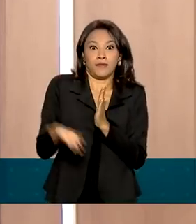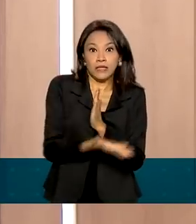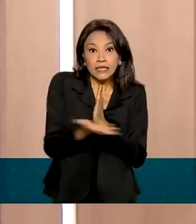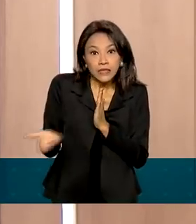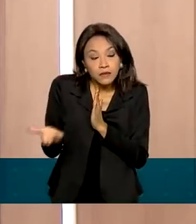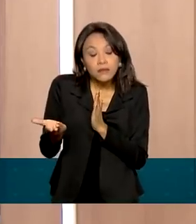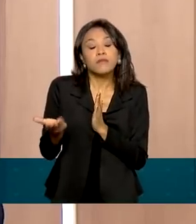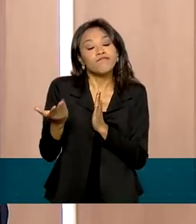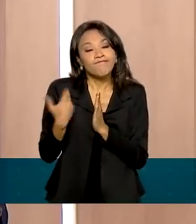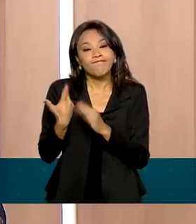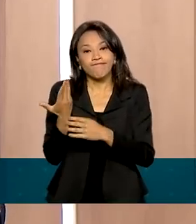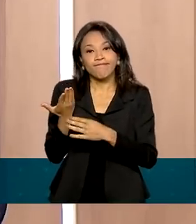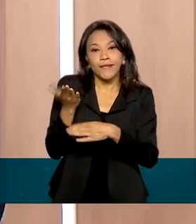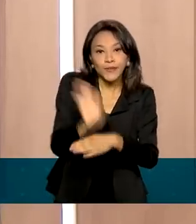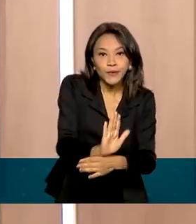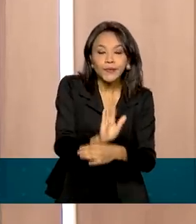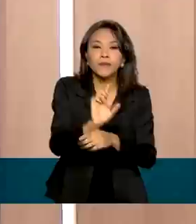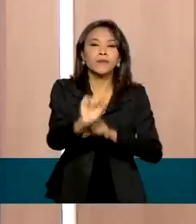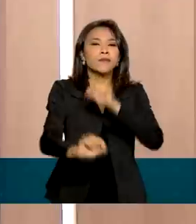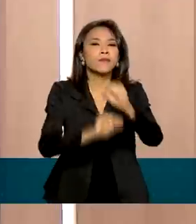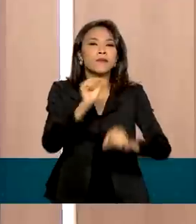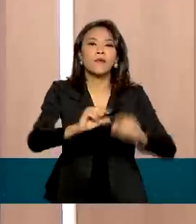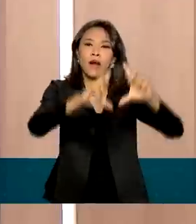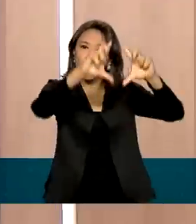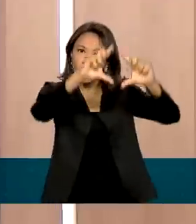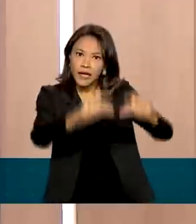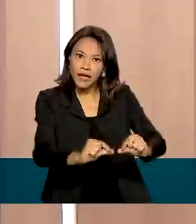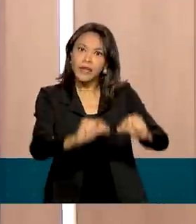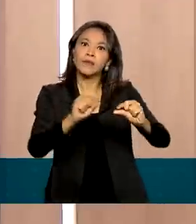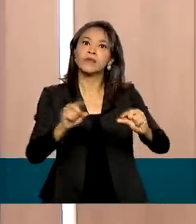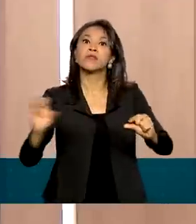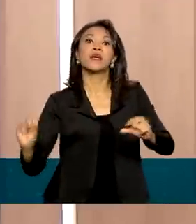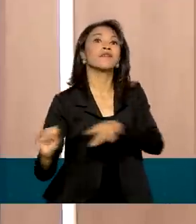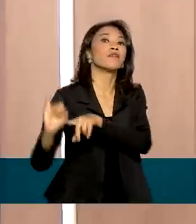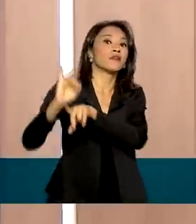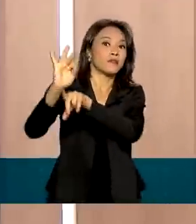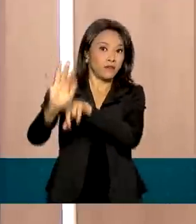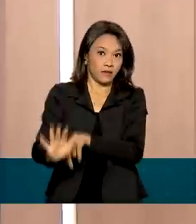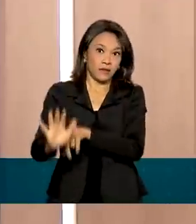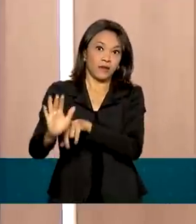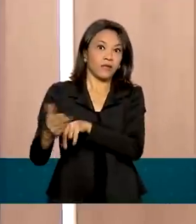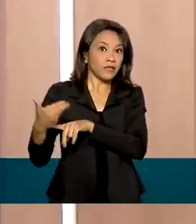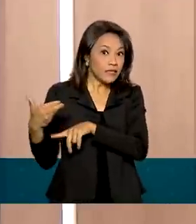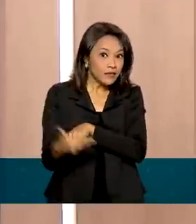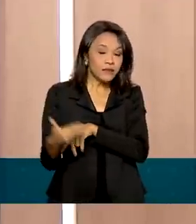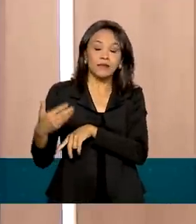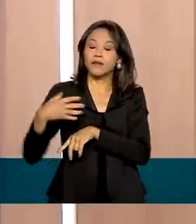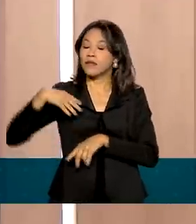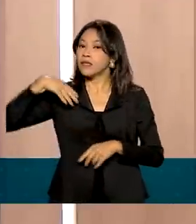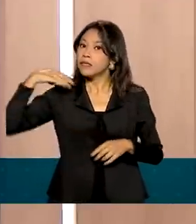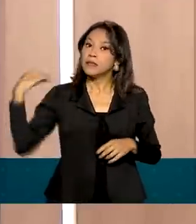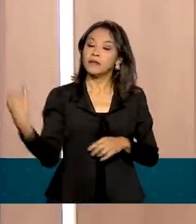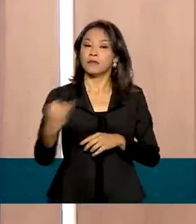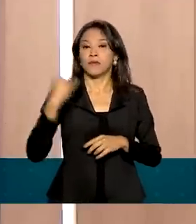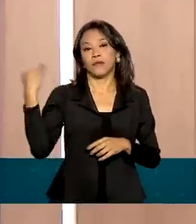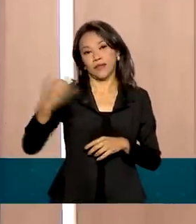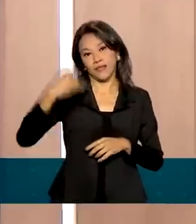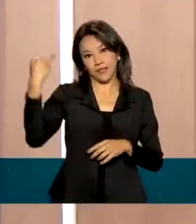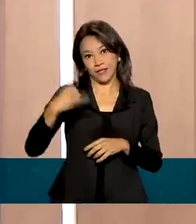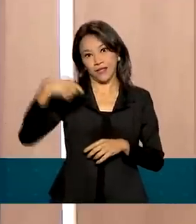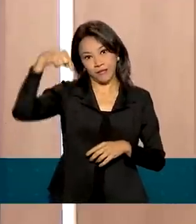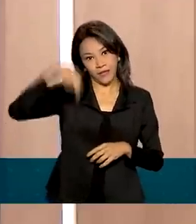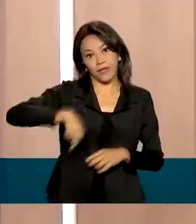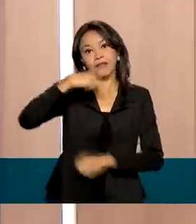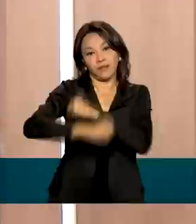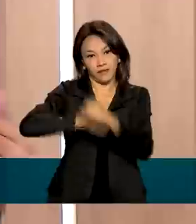contribui para a redução das pressões inflacionárias, o que será algo fundamental em 2022,